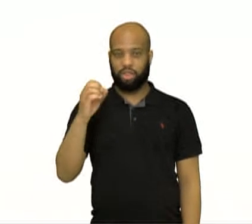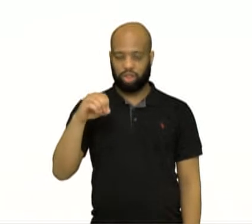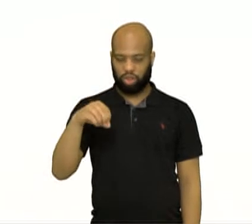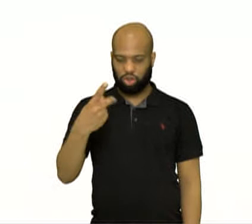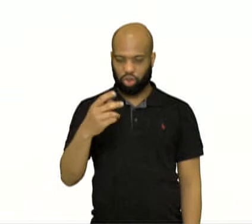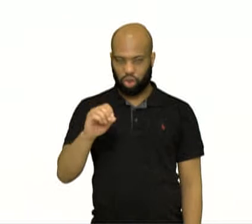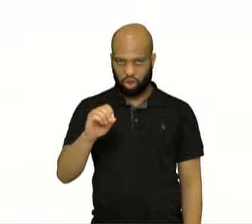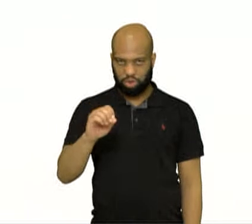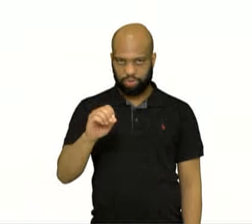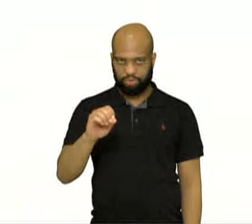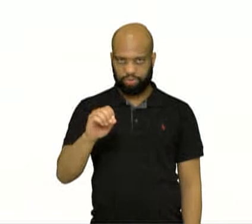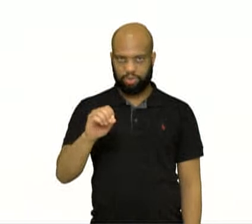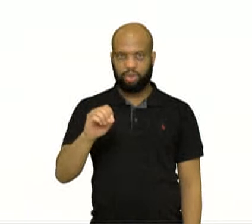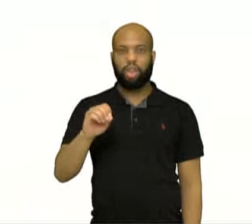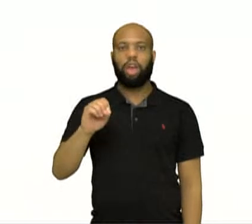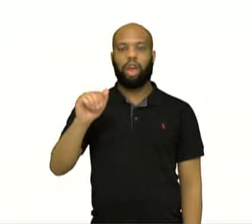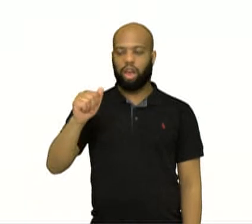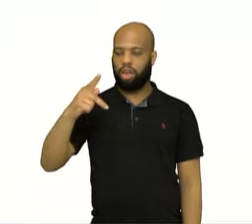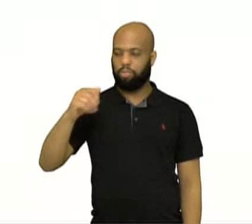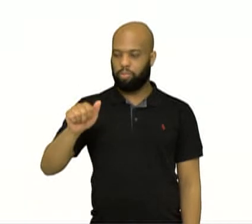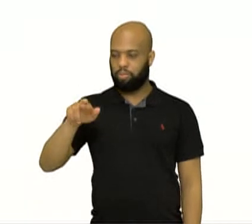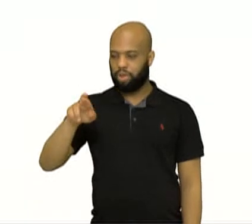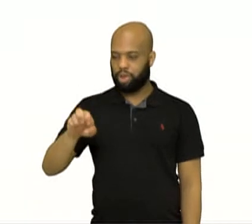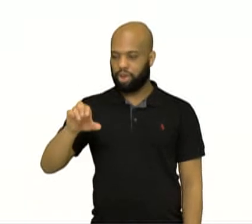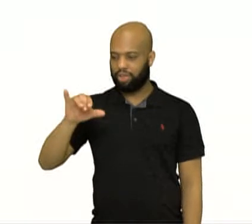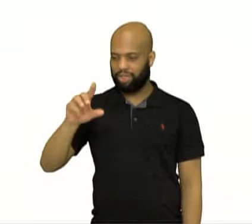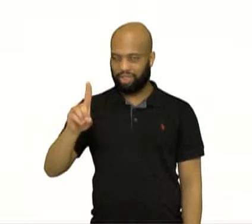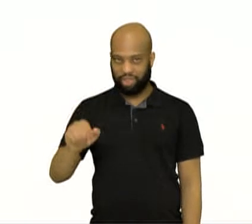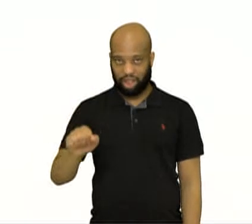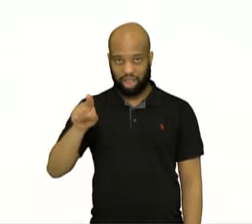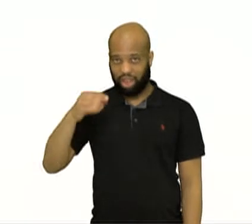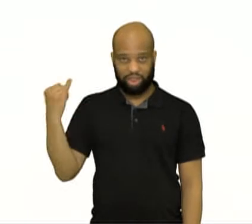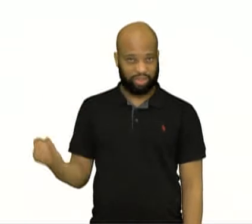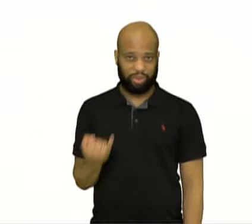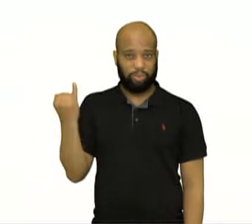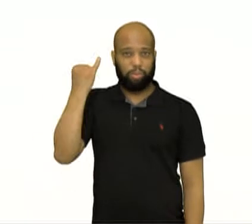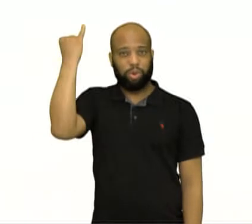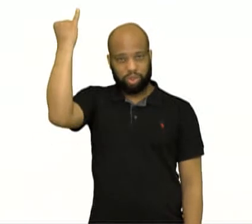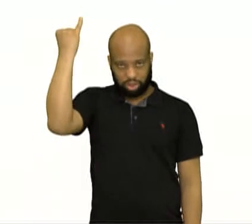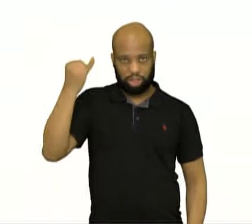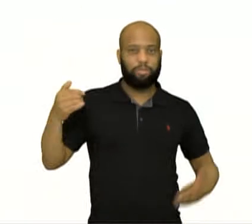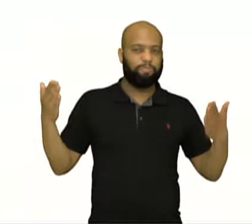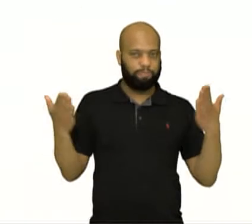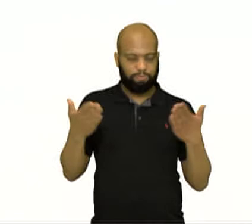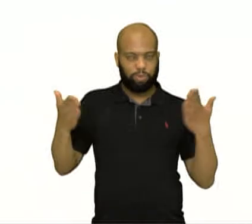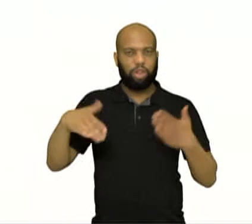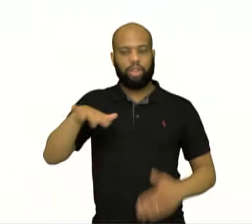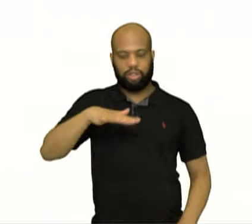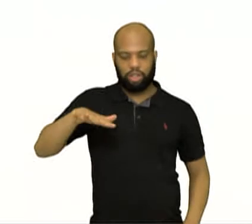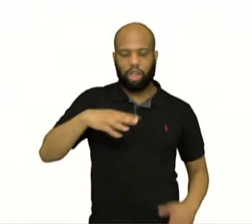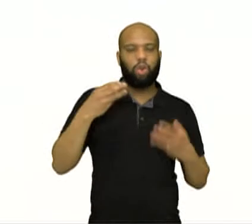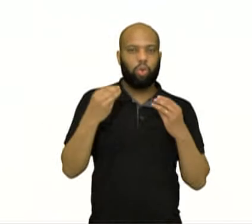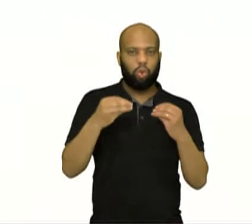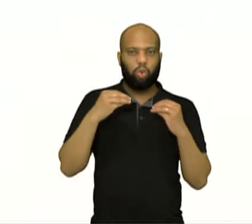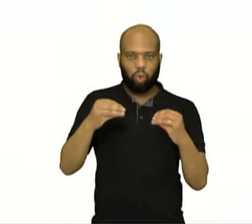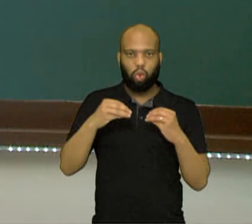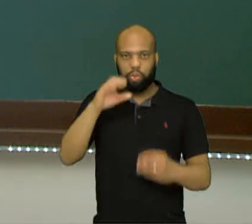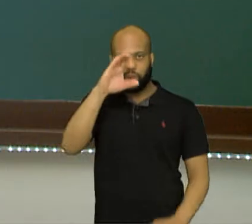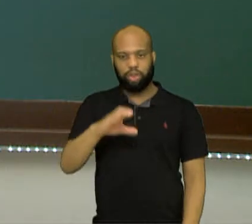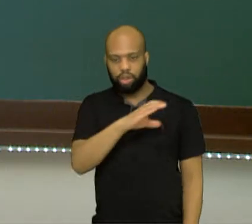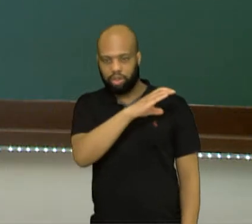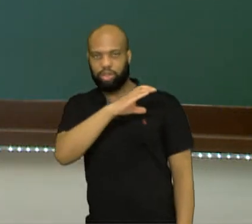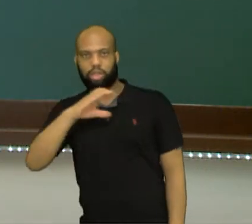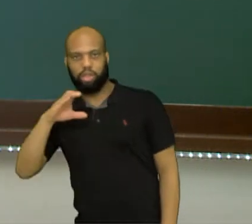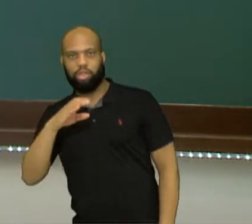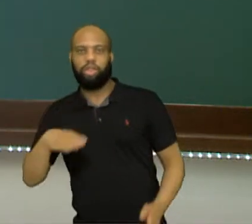nossa sociedade brasileira atual, certo, pessoal? E como será que o catolicismo chega através de